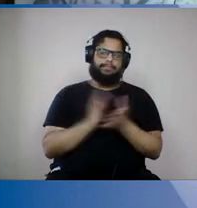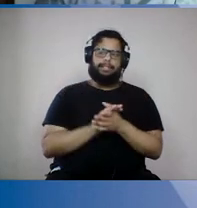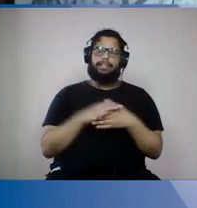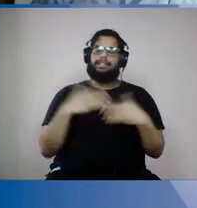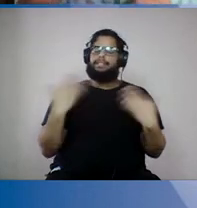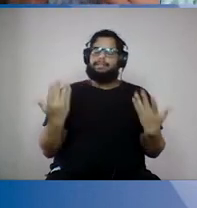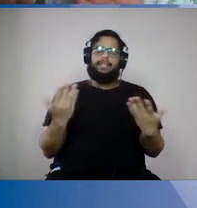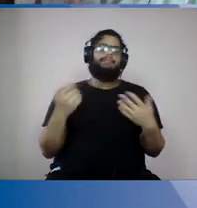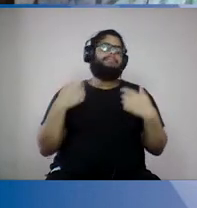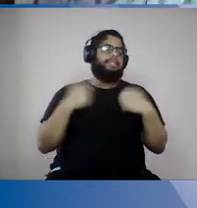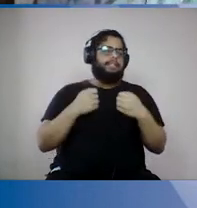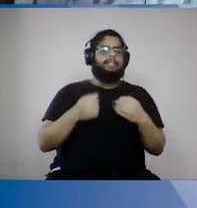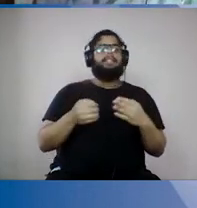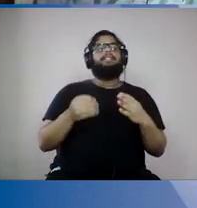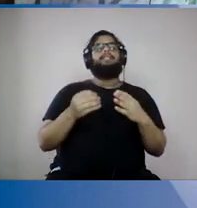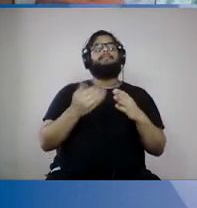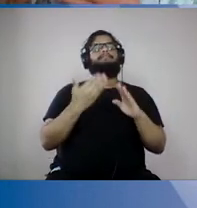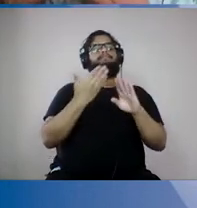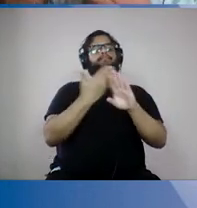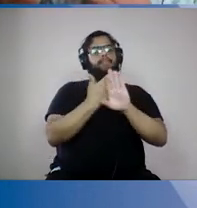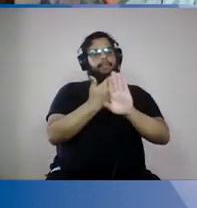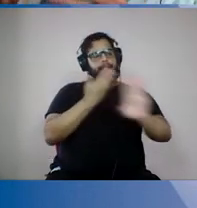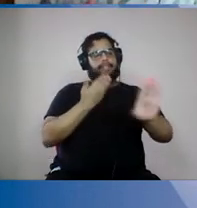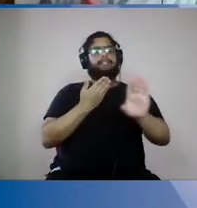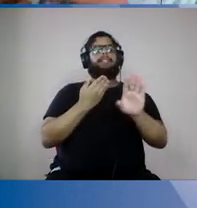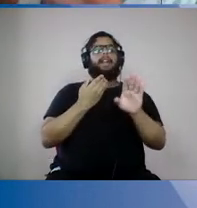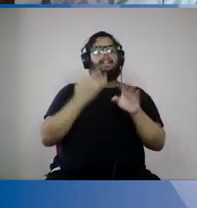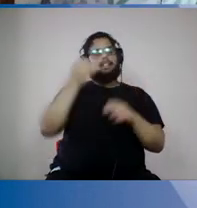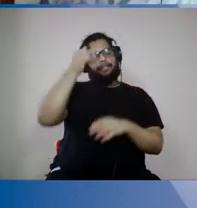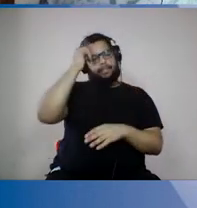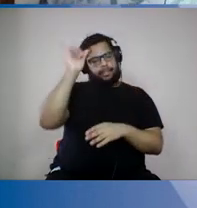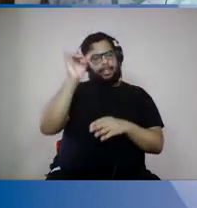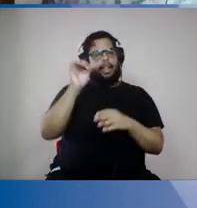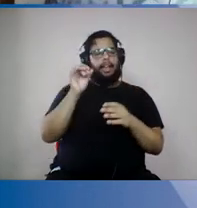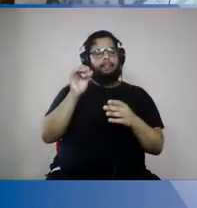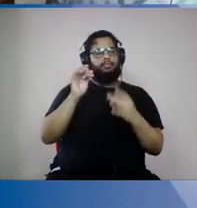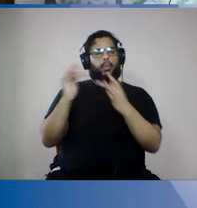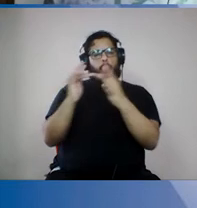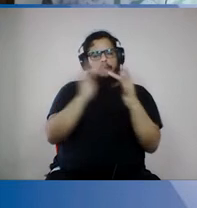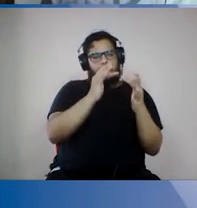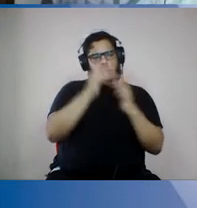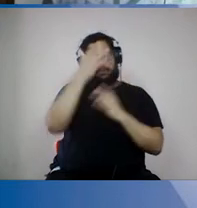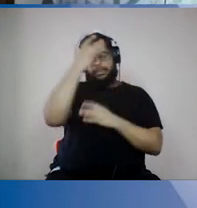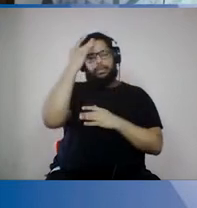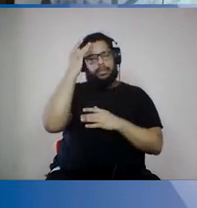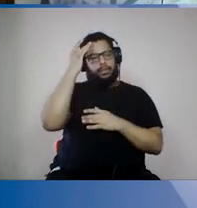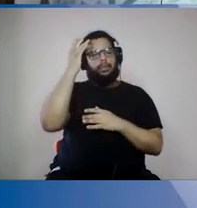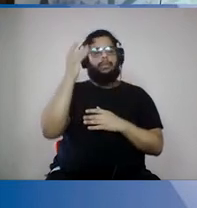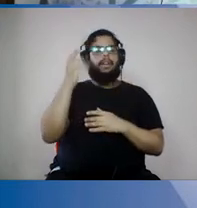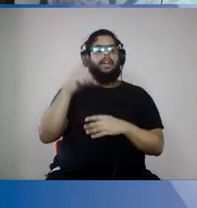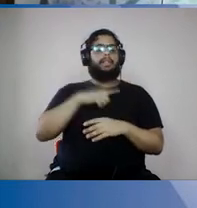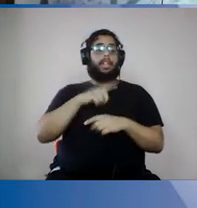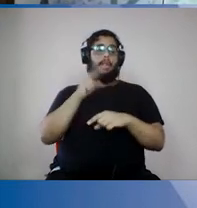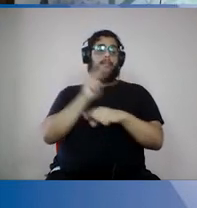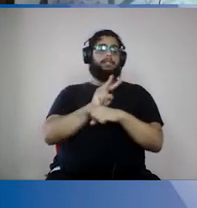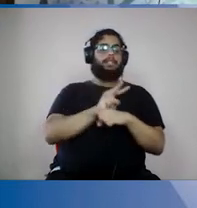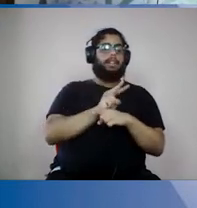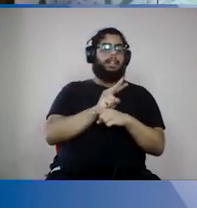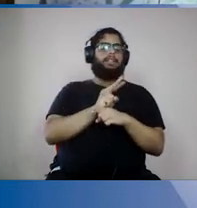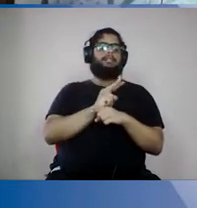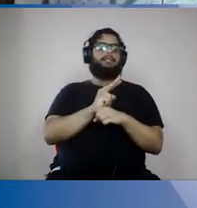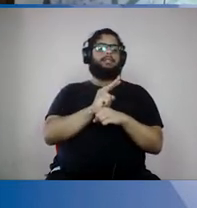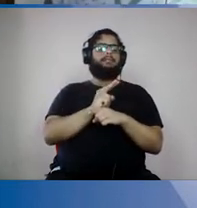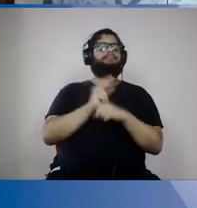transmissão comunitária, transformar em transmissão focal e aí entra uma vigilância epidemiológica altamente qualificada e